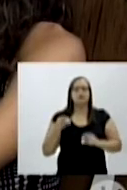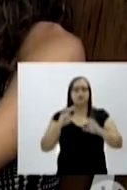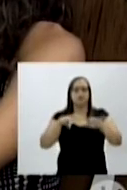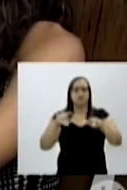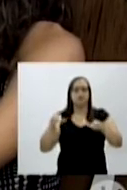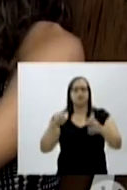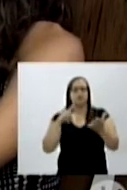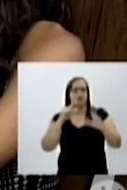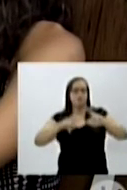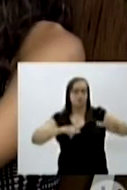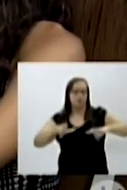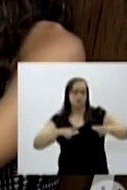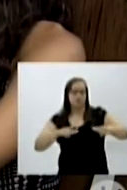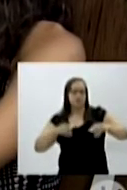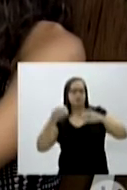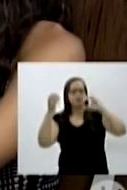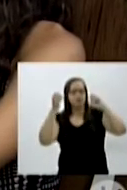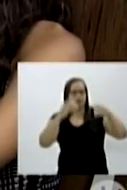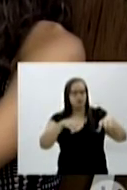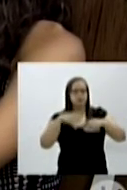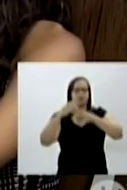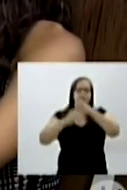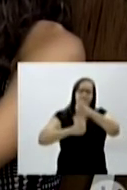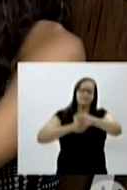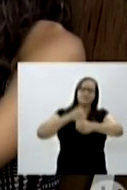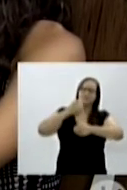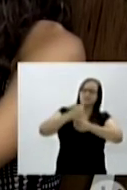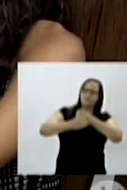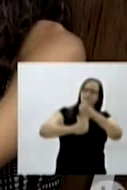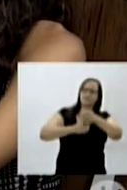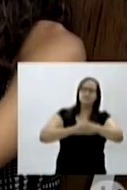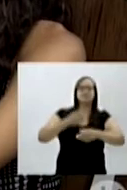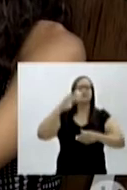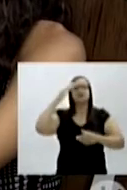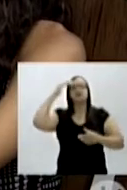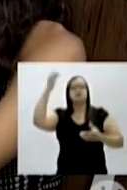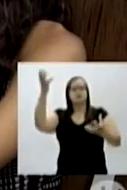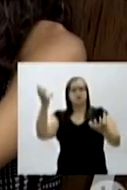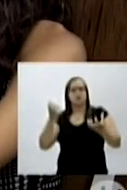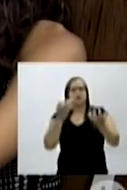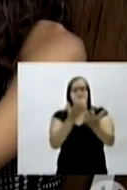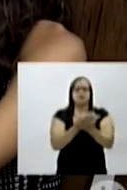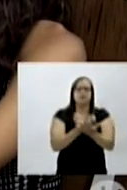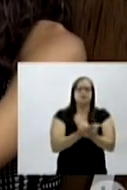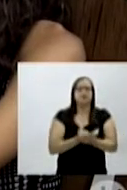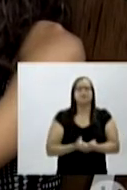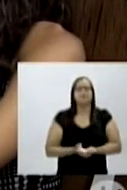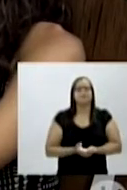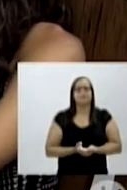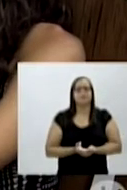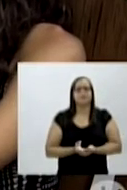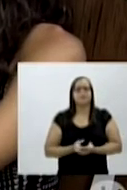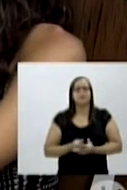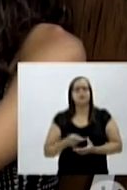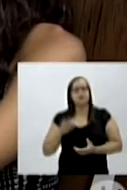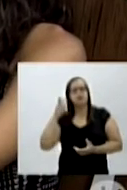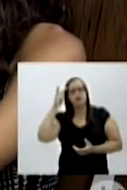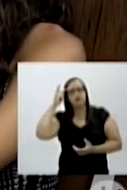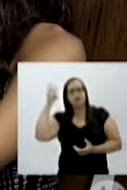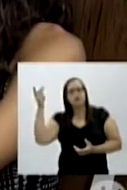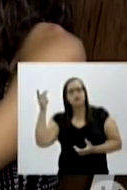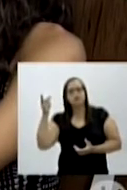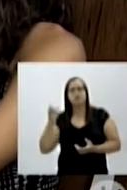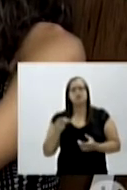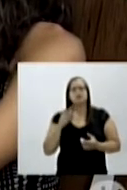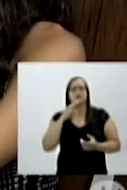minha maestra foi muito atenciosa comigo todos os anos e eu falei, Nossa, é isso que eu quero estudar, quando eu tive aula com ela. E eu